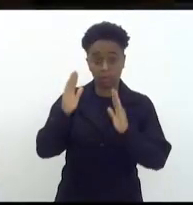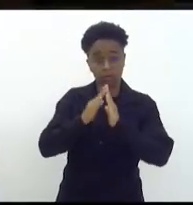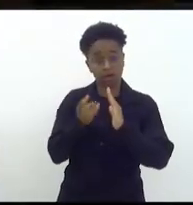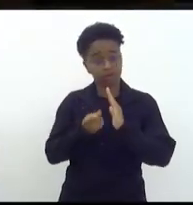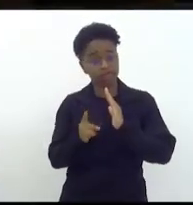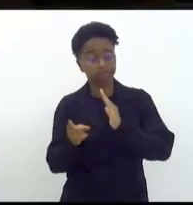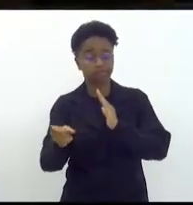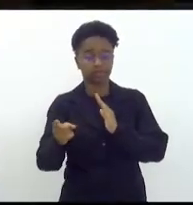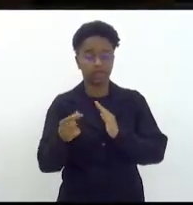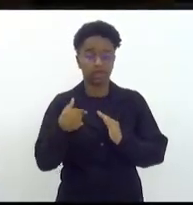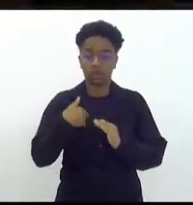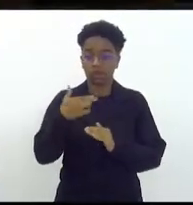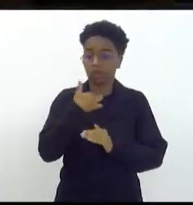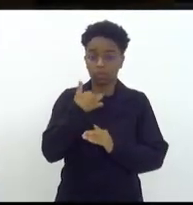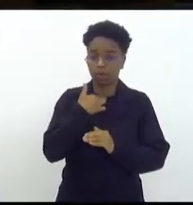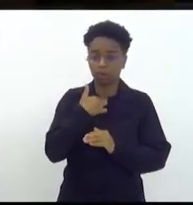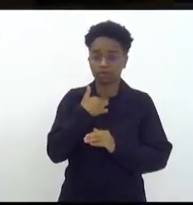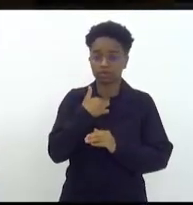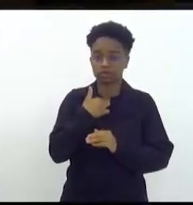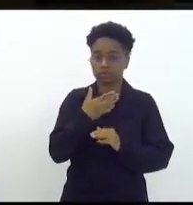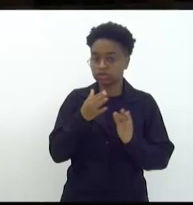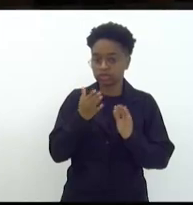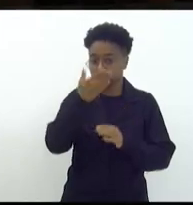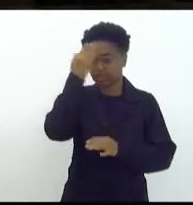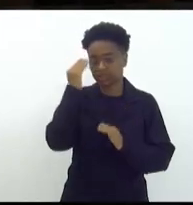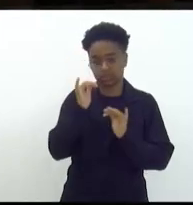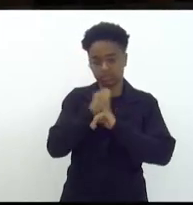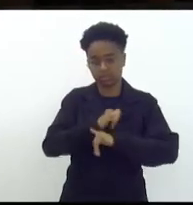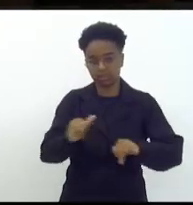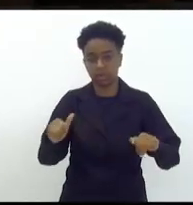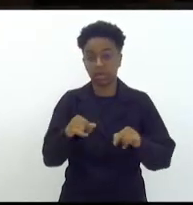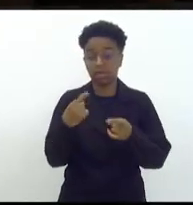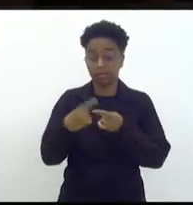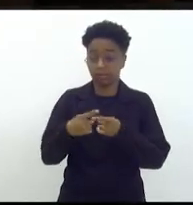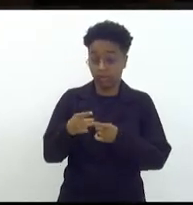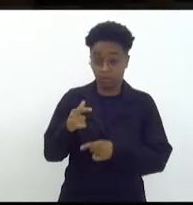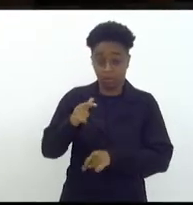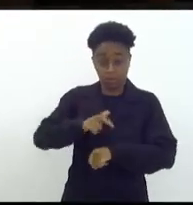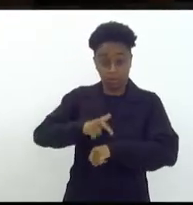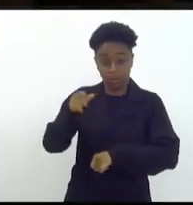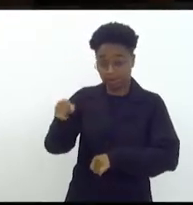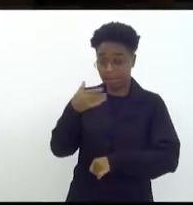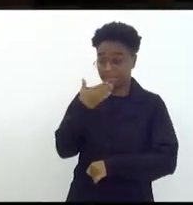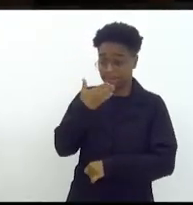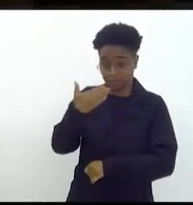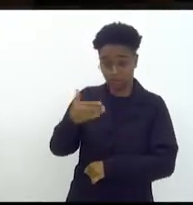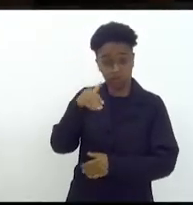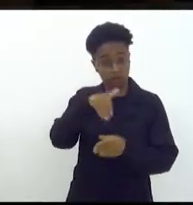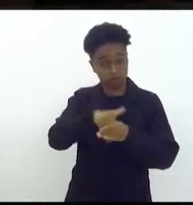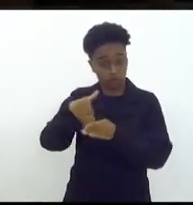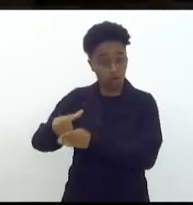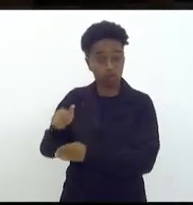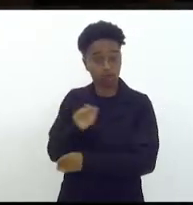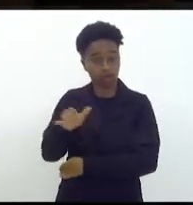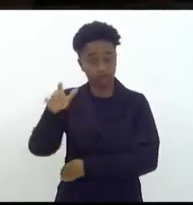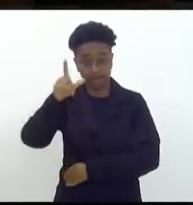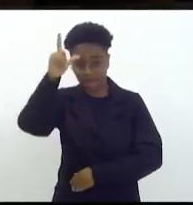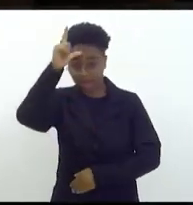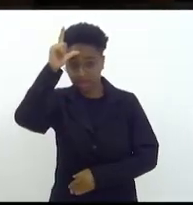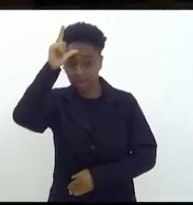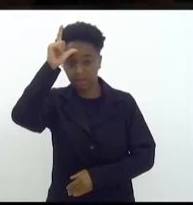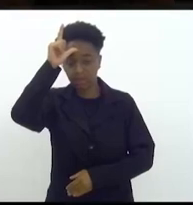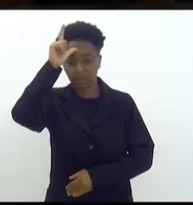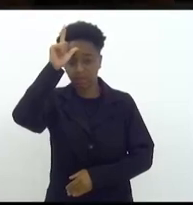antes de finalizar senhor presidente dizer quando o governador quis pedir voto lá no complexo do alemão não